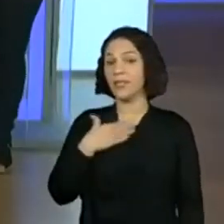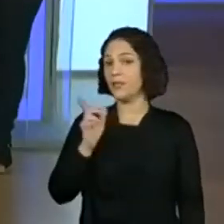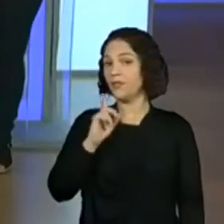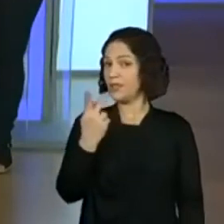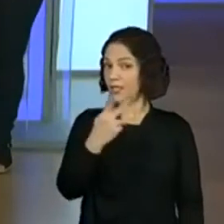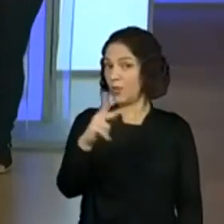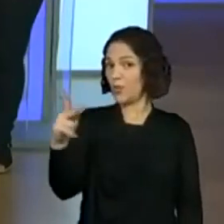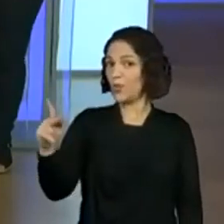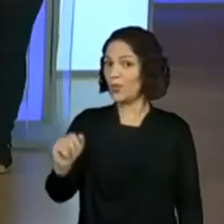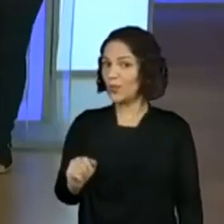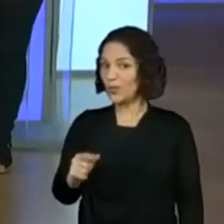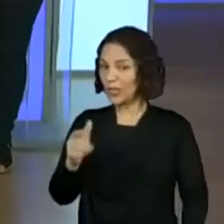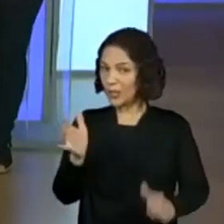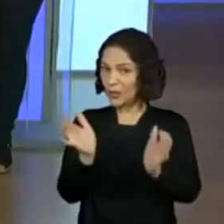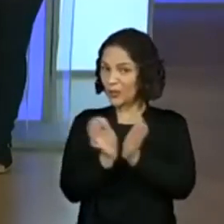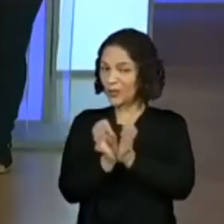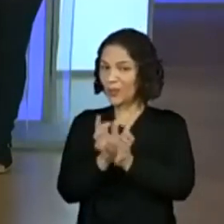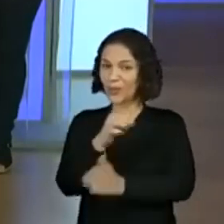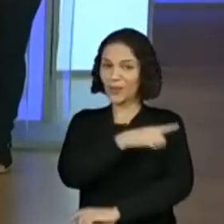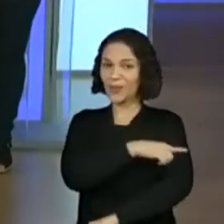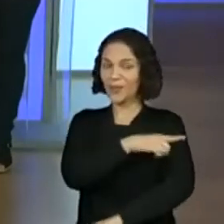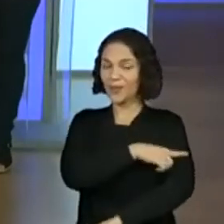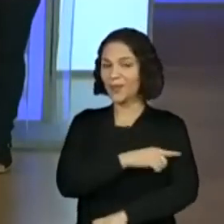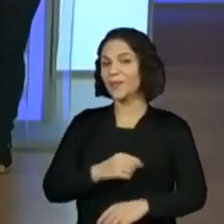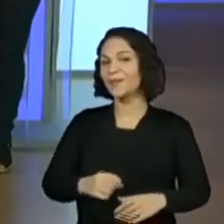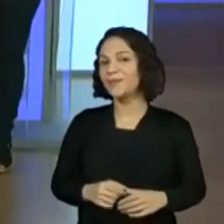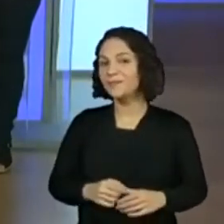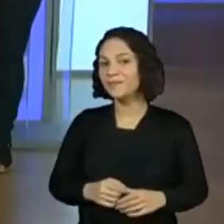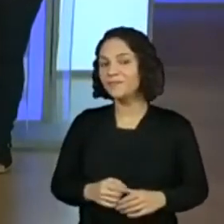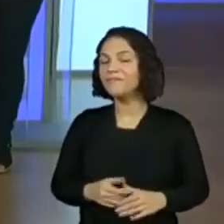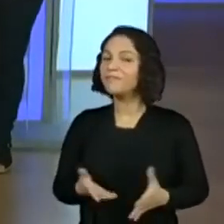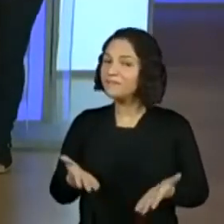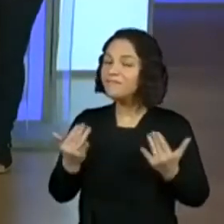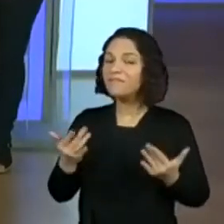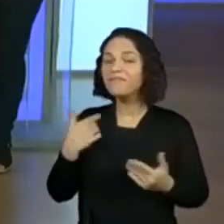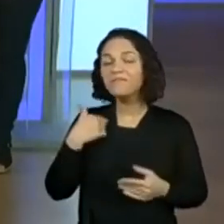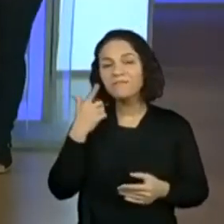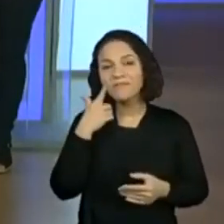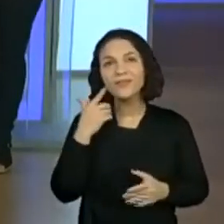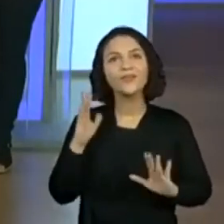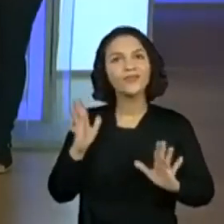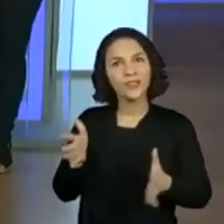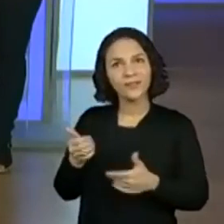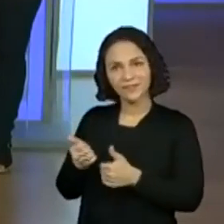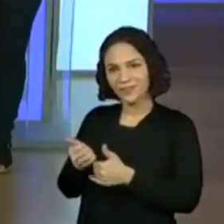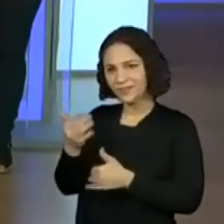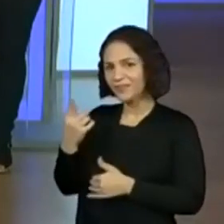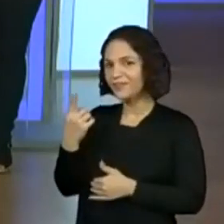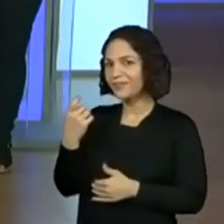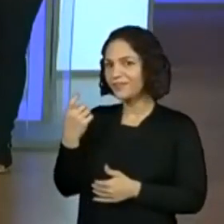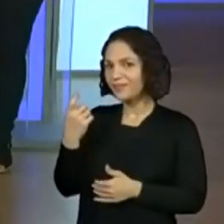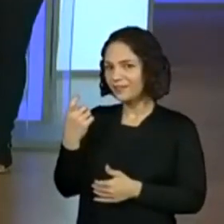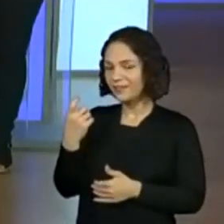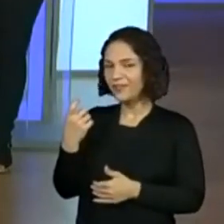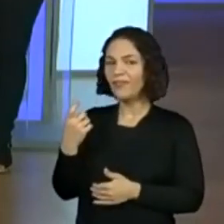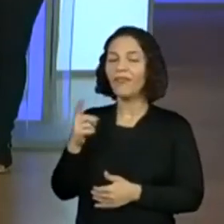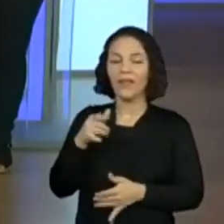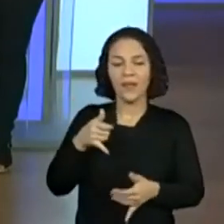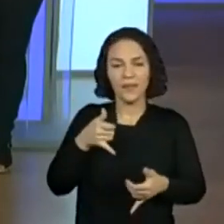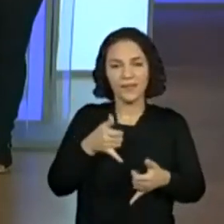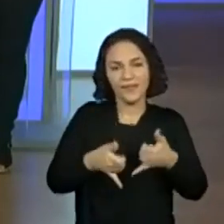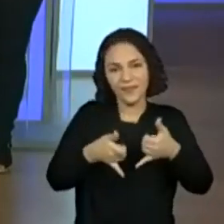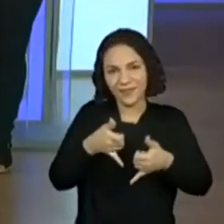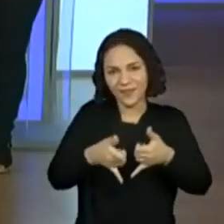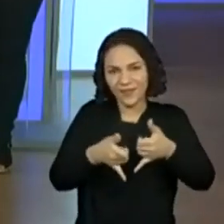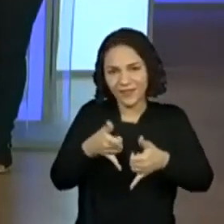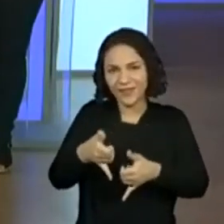Não a nossa, é de vocês. turminha do primeiro ano. Do Centro de Mídias. Já apareceu uma sugestão de Cinderela. Vamos acompanhar.